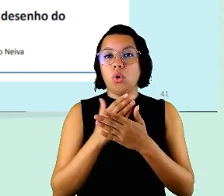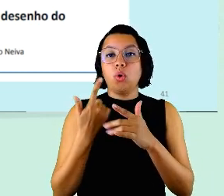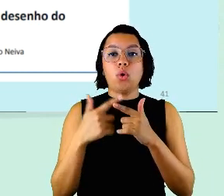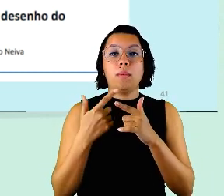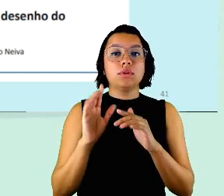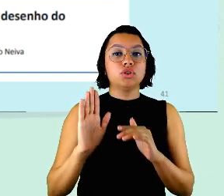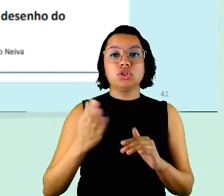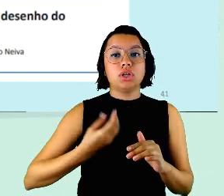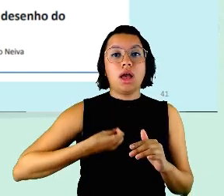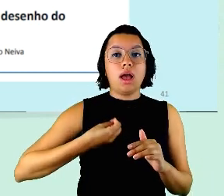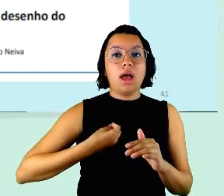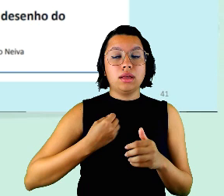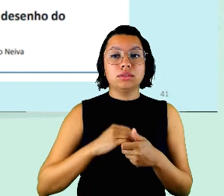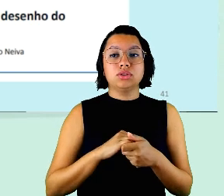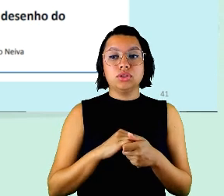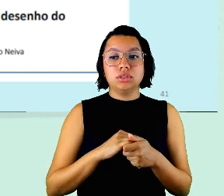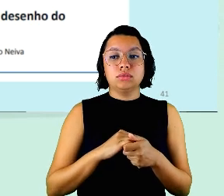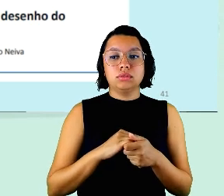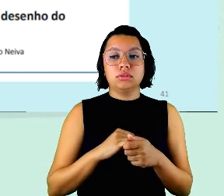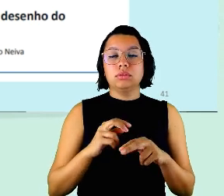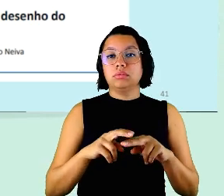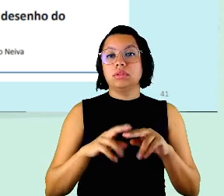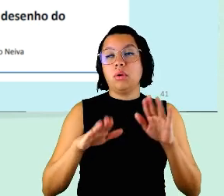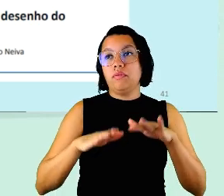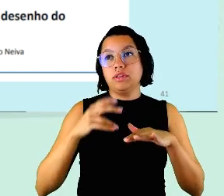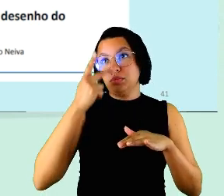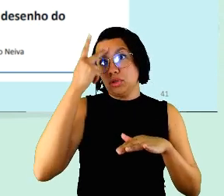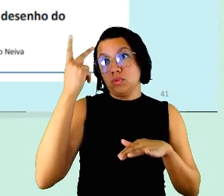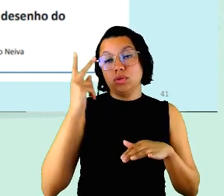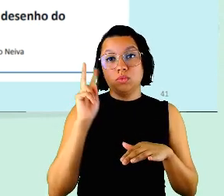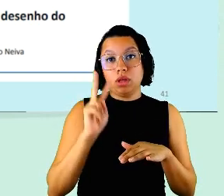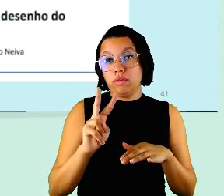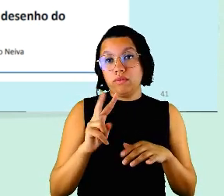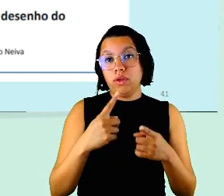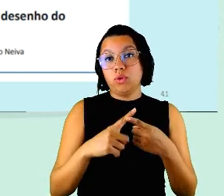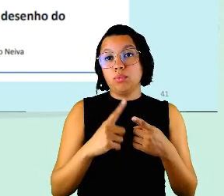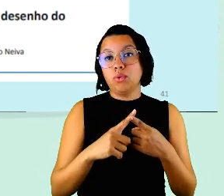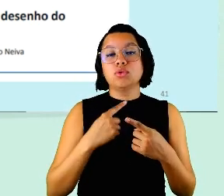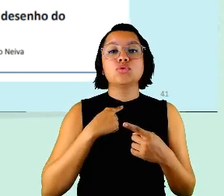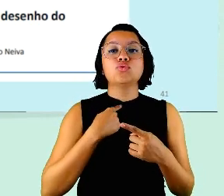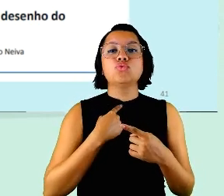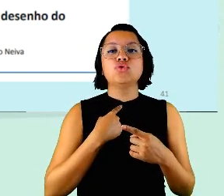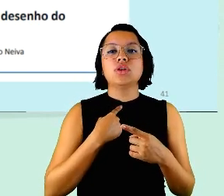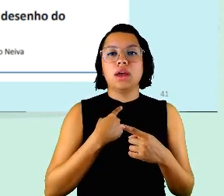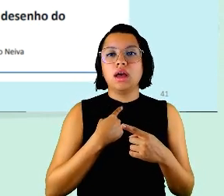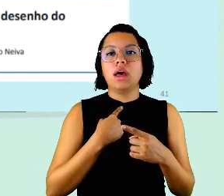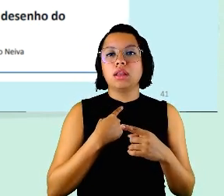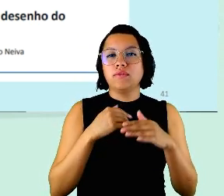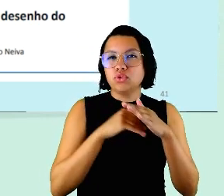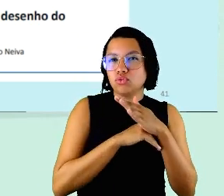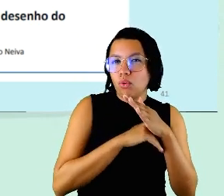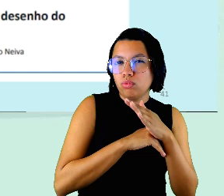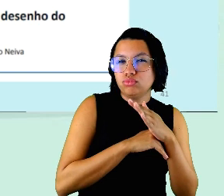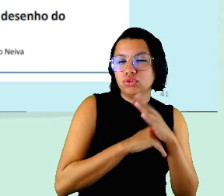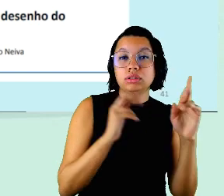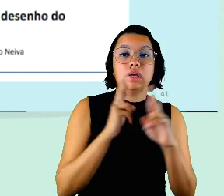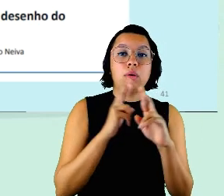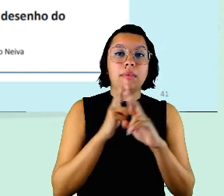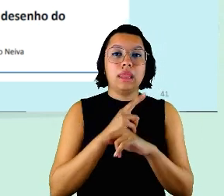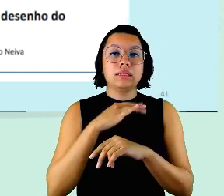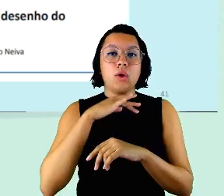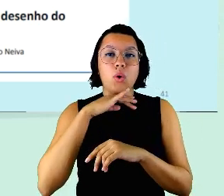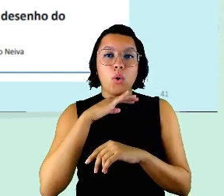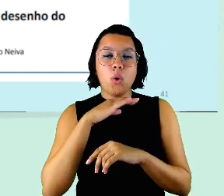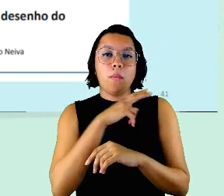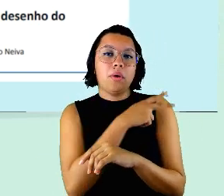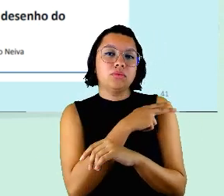existiam e que talvez as pessoas não tivessem visto que a sujeira estava embaixo do tapete então vamos supor uma relação ruim com o chefe uma